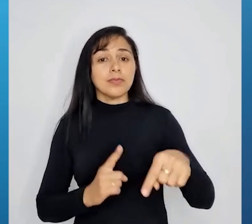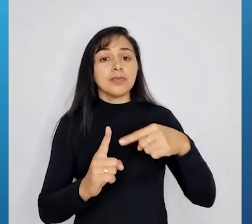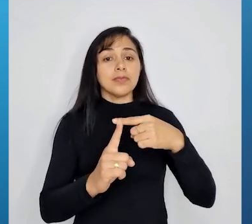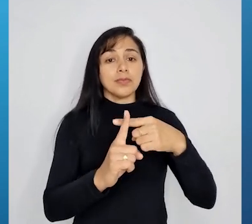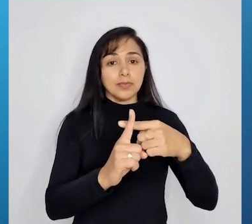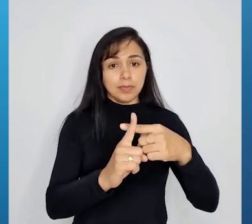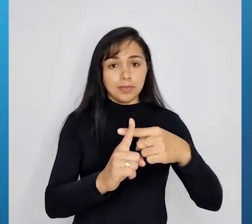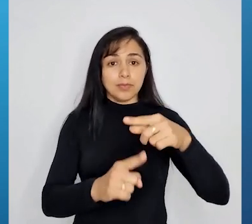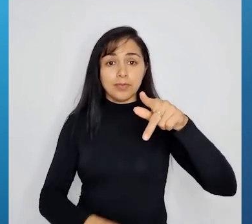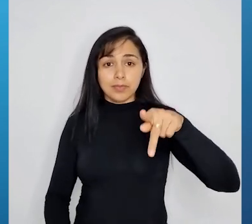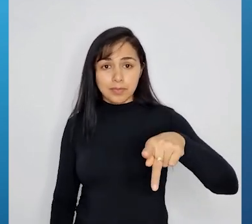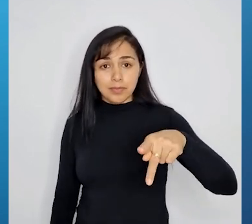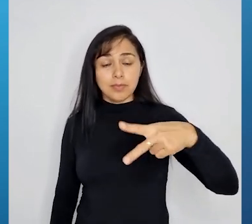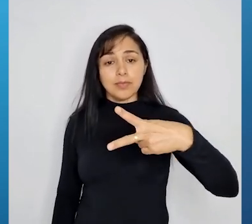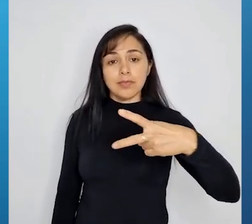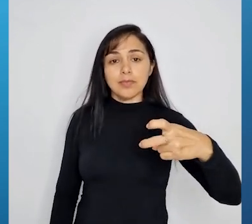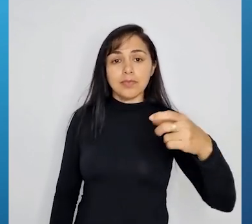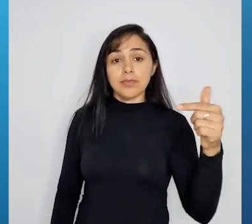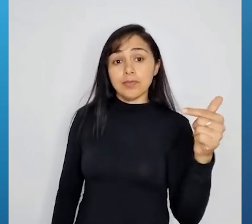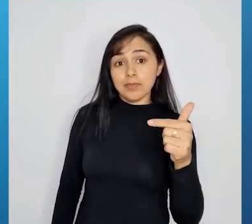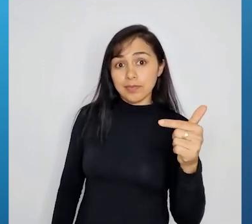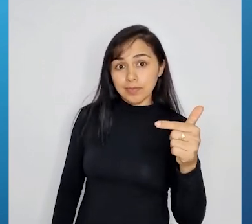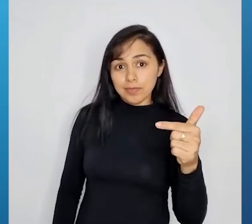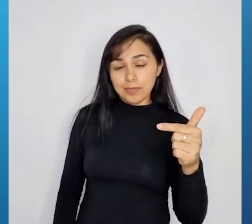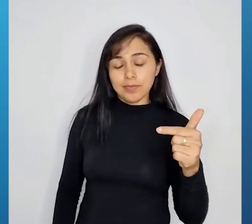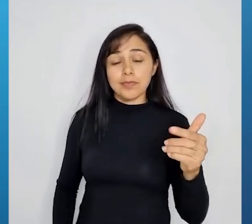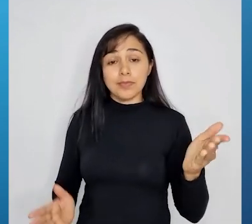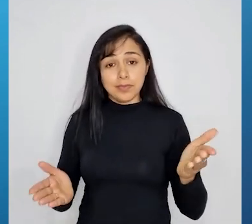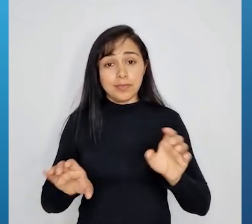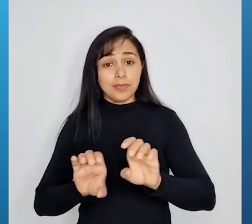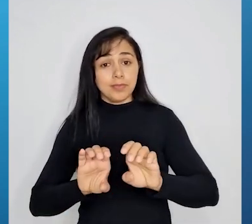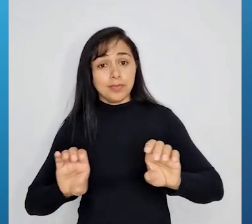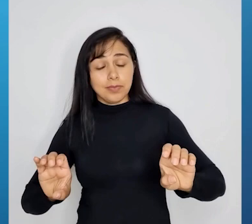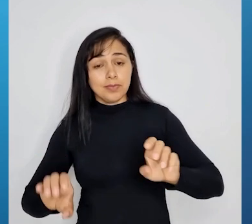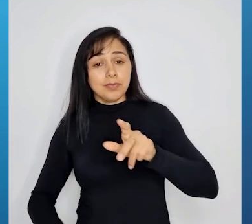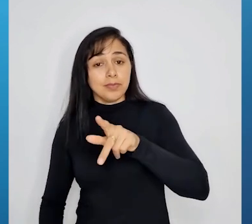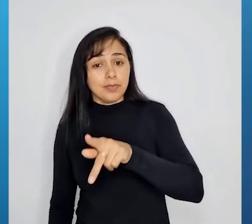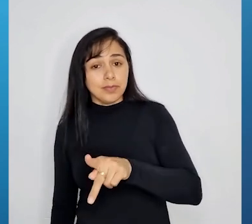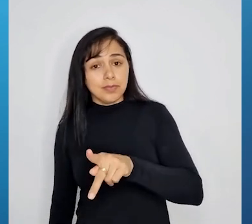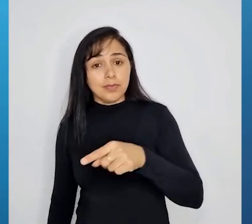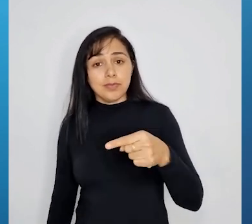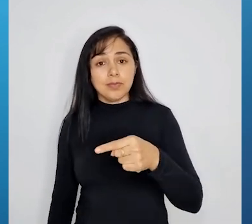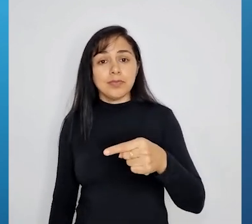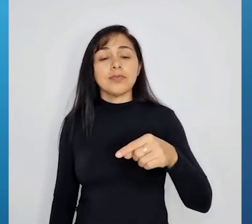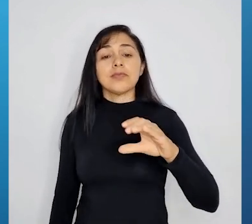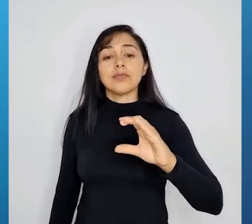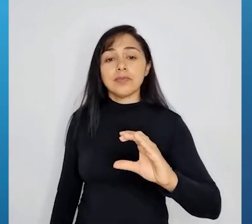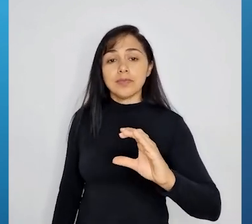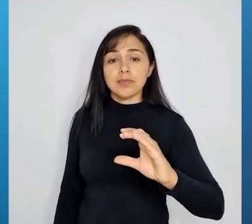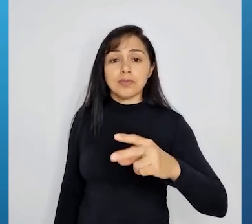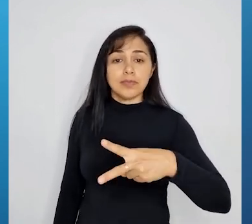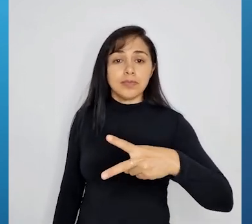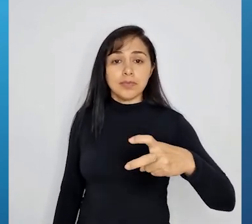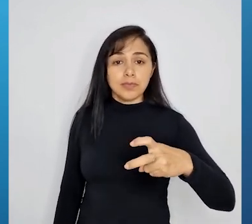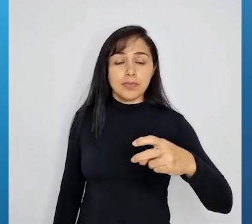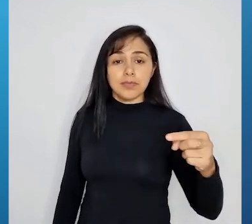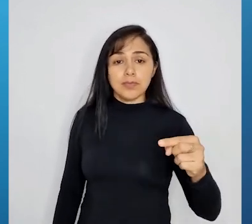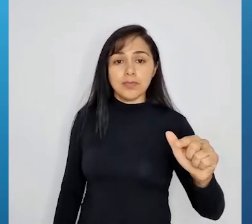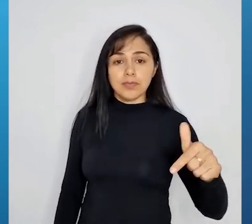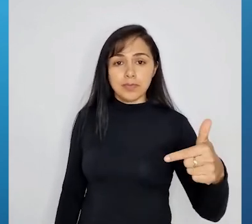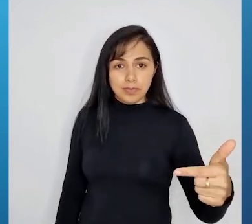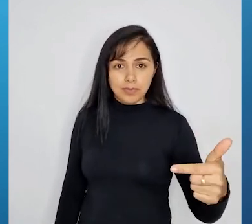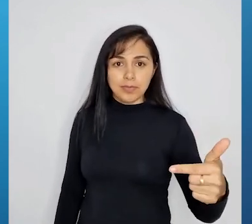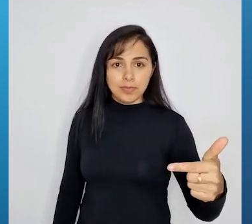igual a 22 e P menos C igual a menos 2.